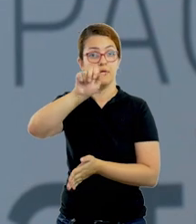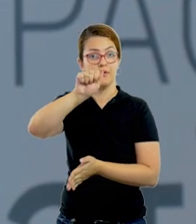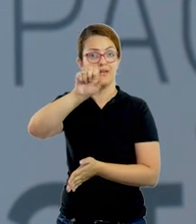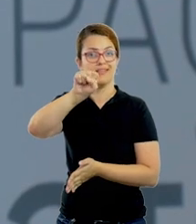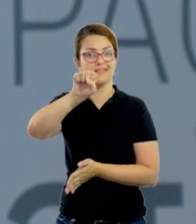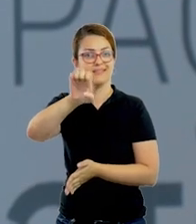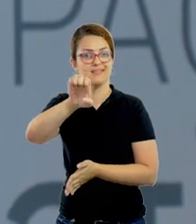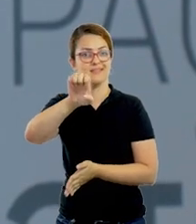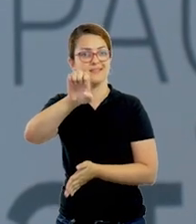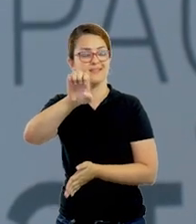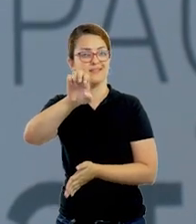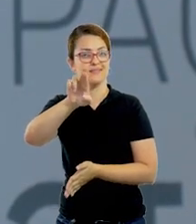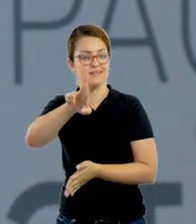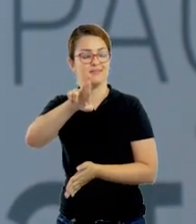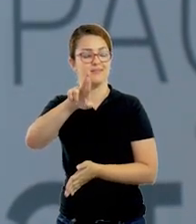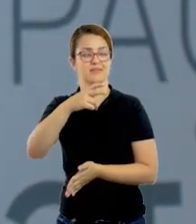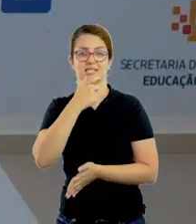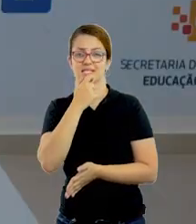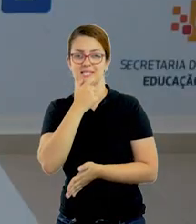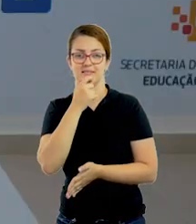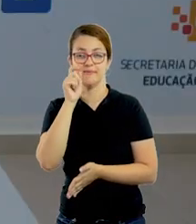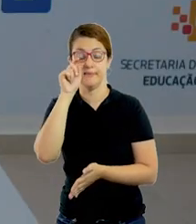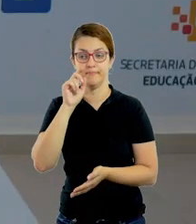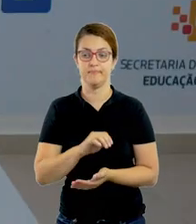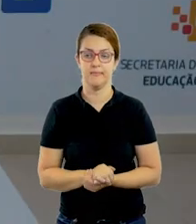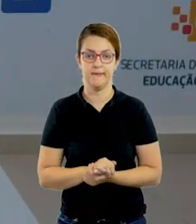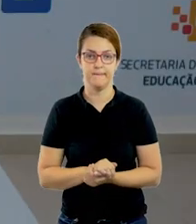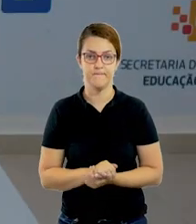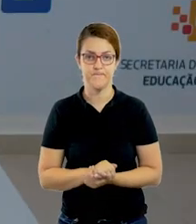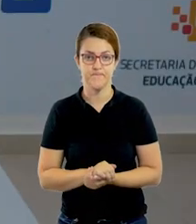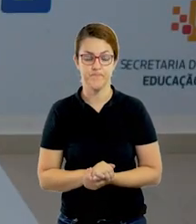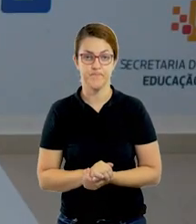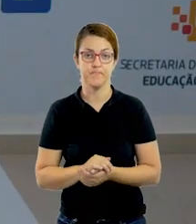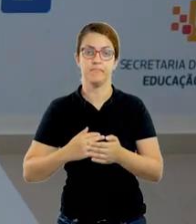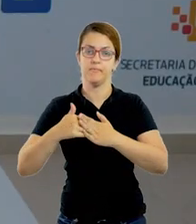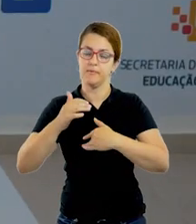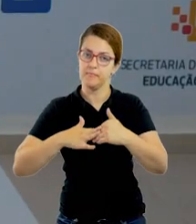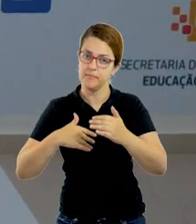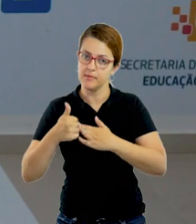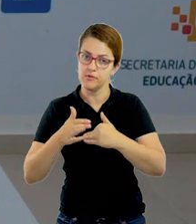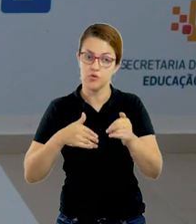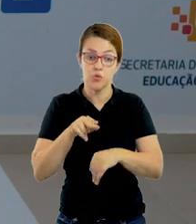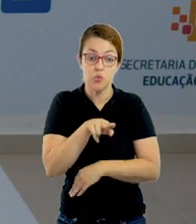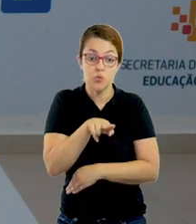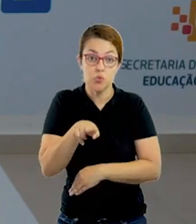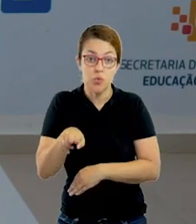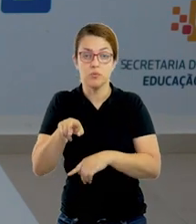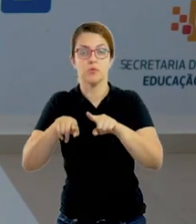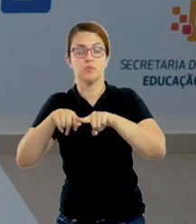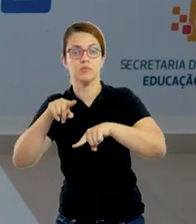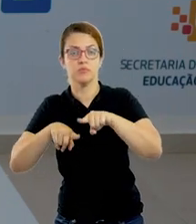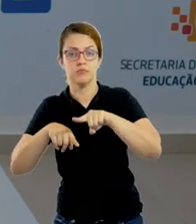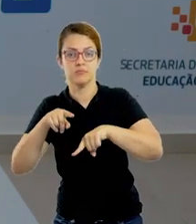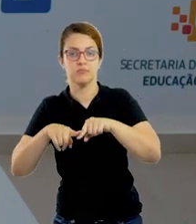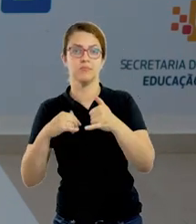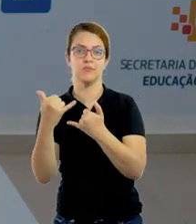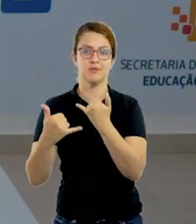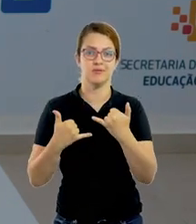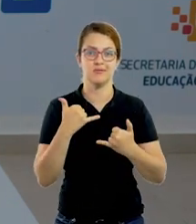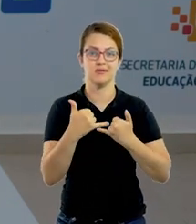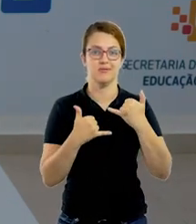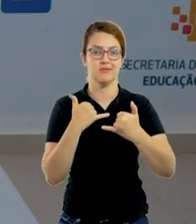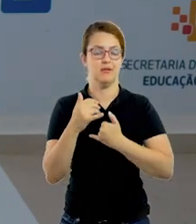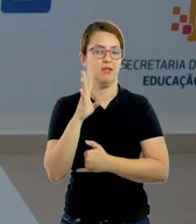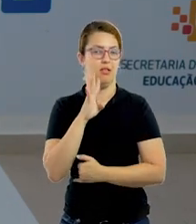borracha, eraser. Então, treine com elas o nome em inglês dos objetos e faça disso uma